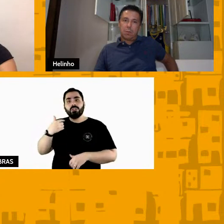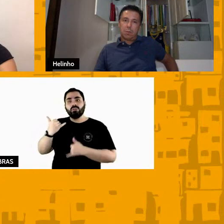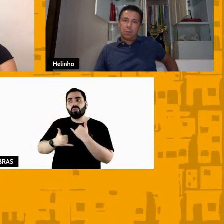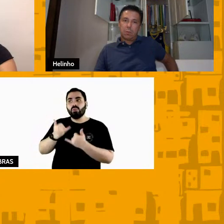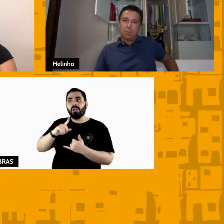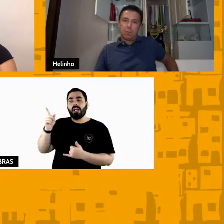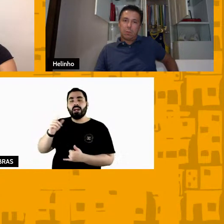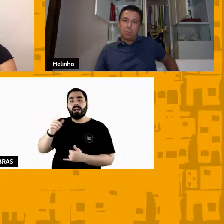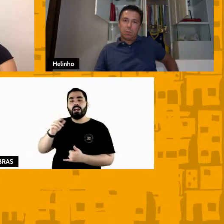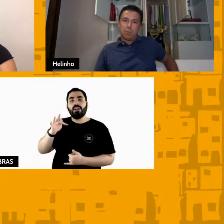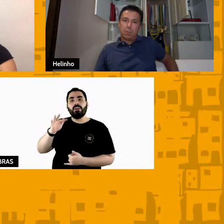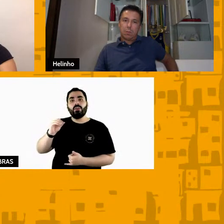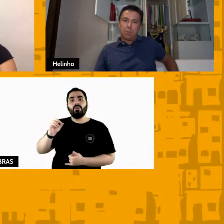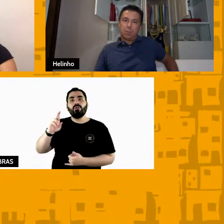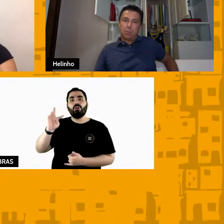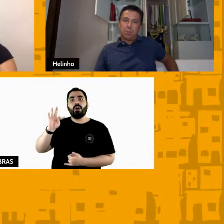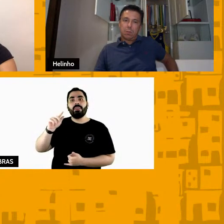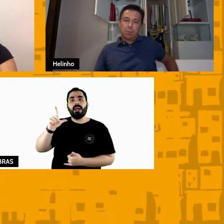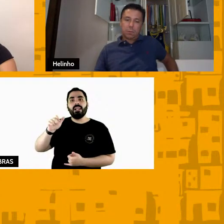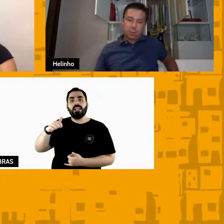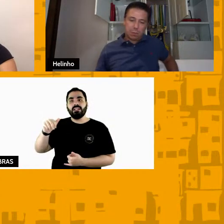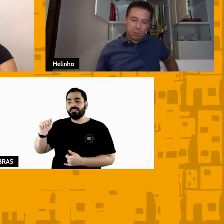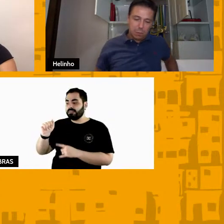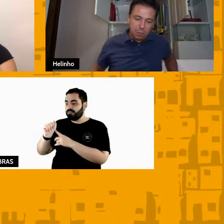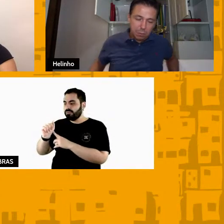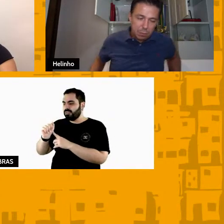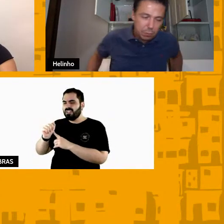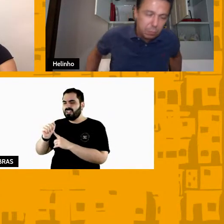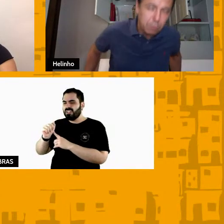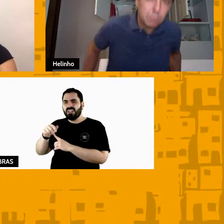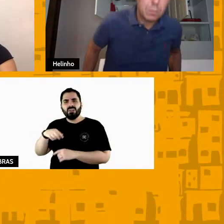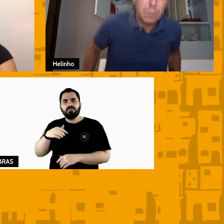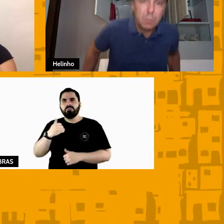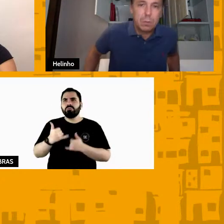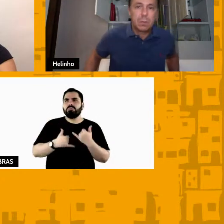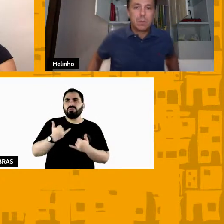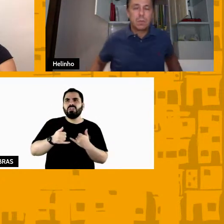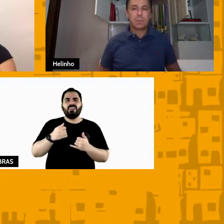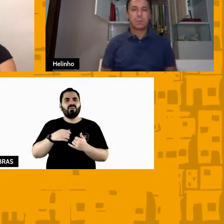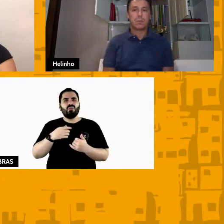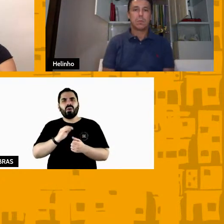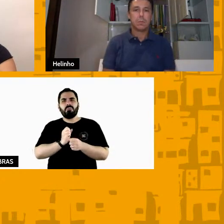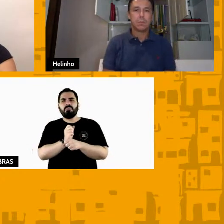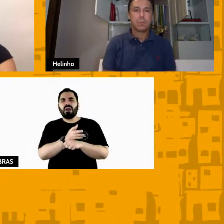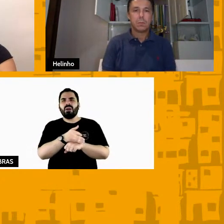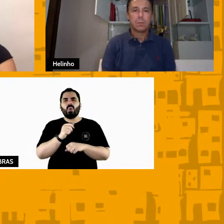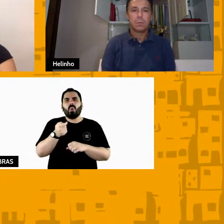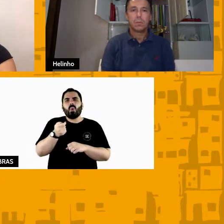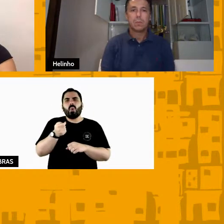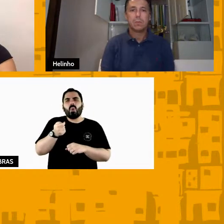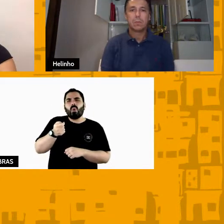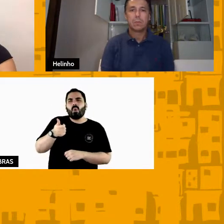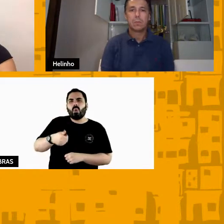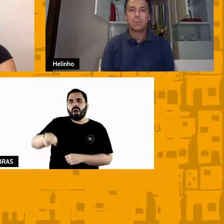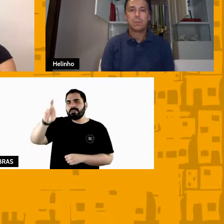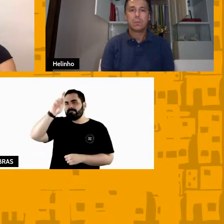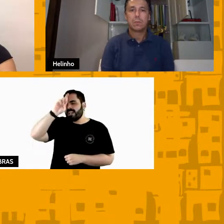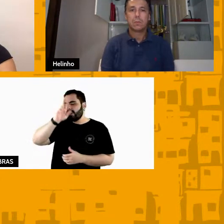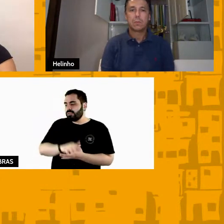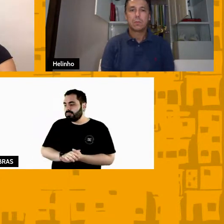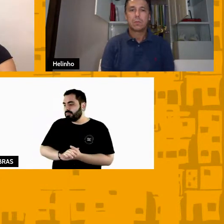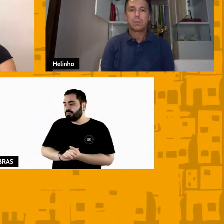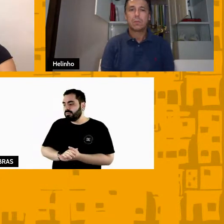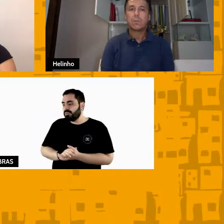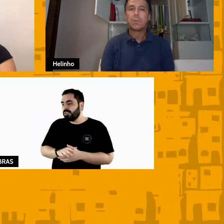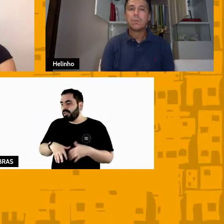jogo quase meia noite porque o jogo começou tarde teve um problema no ginásio então chegamos lá a pessoa da recepção ela estava lá e falou assim ó vocês